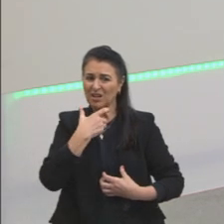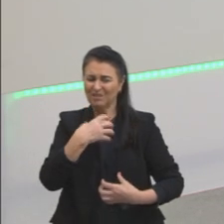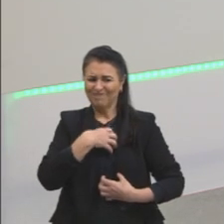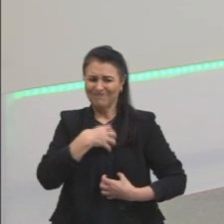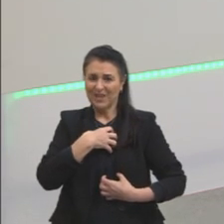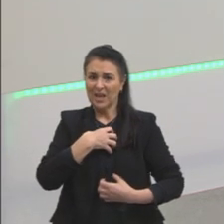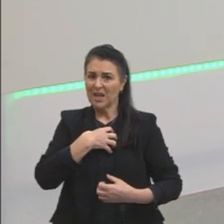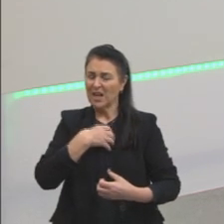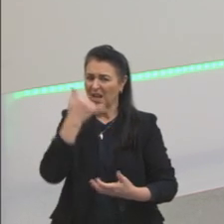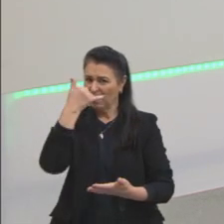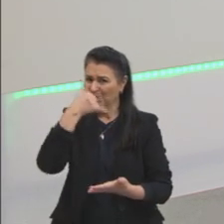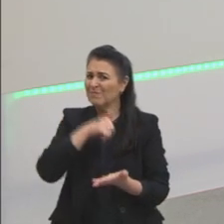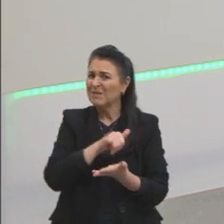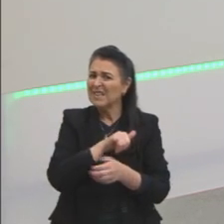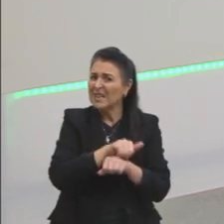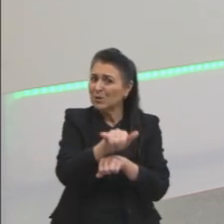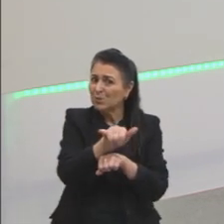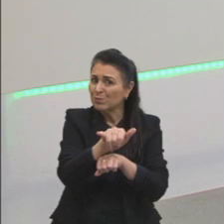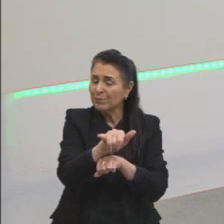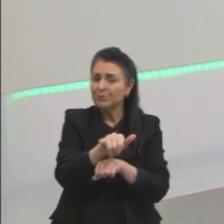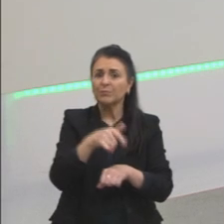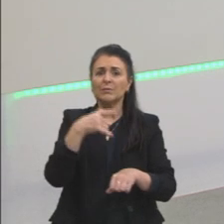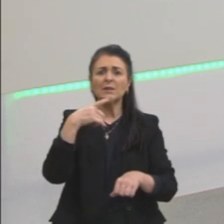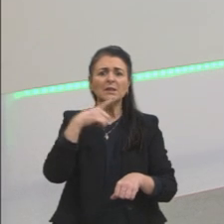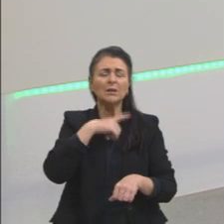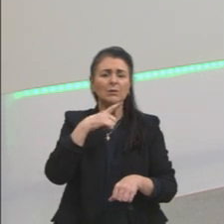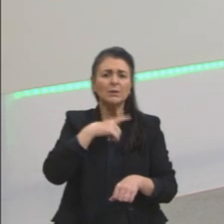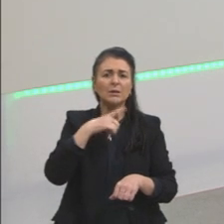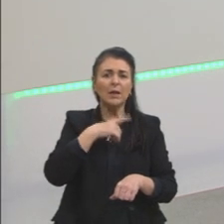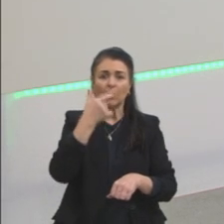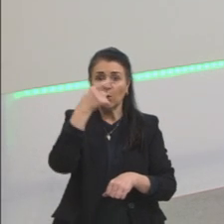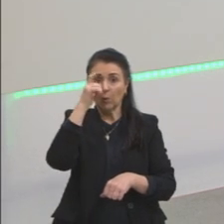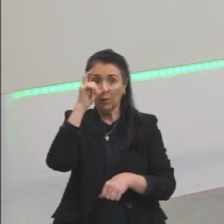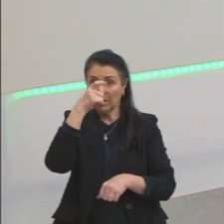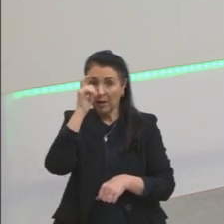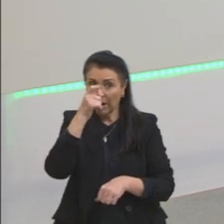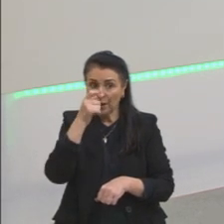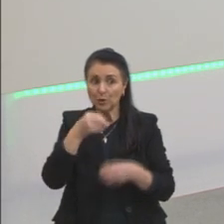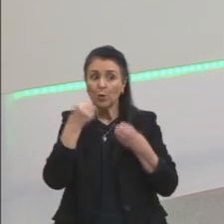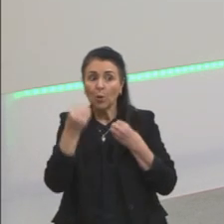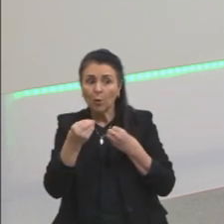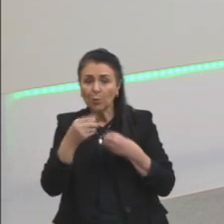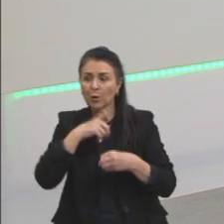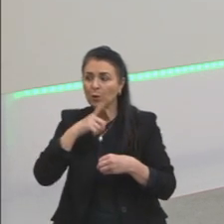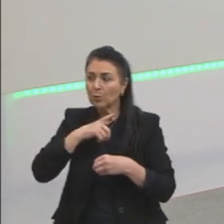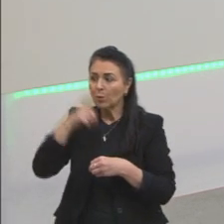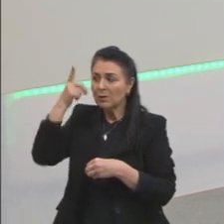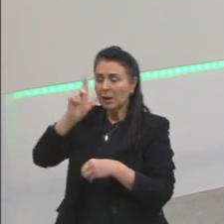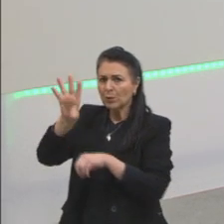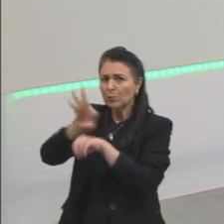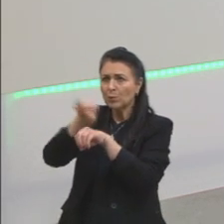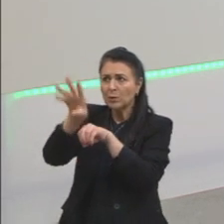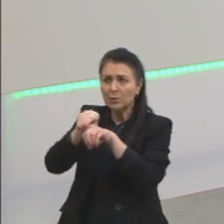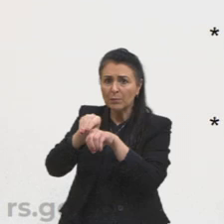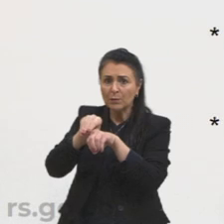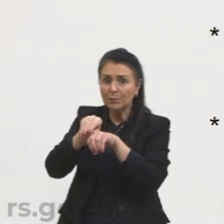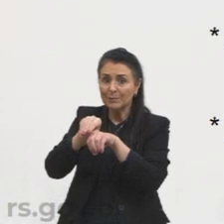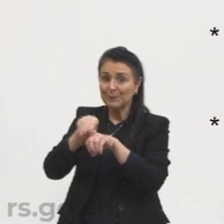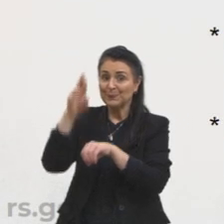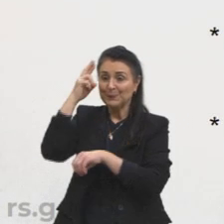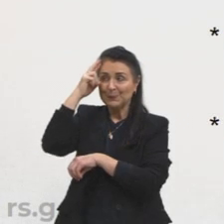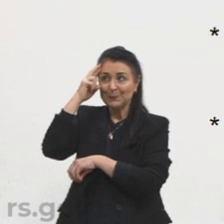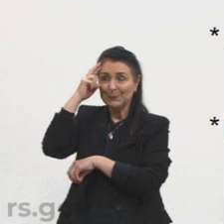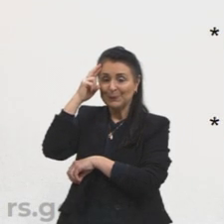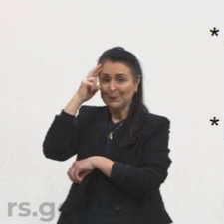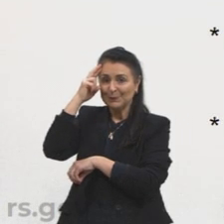O foco do Descartes, o conhecimento está na razão, na racionalidade. E o que ele vai fazendo?